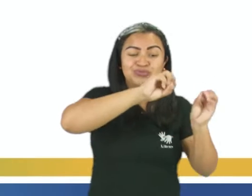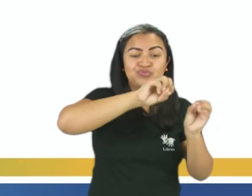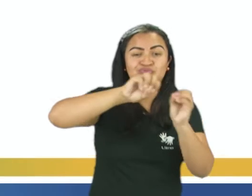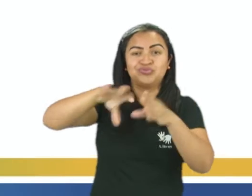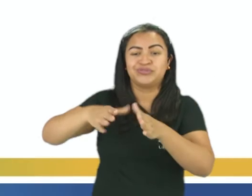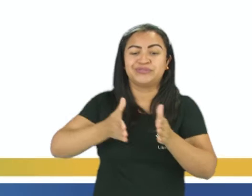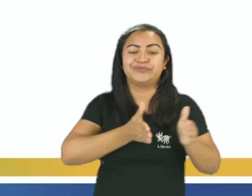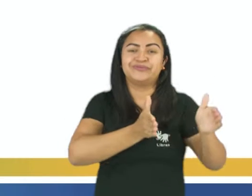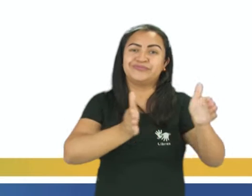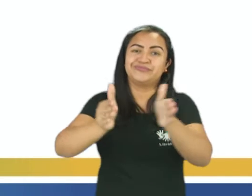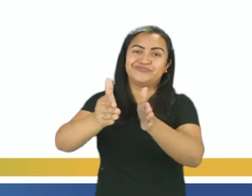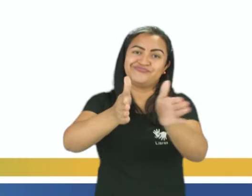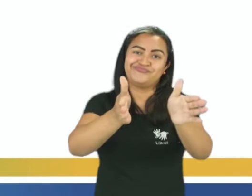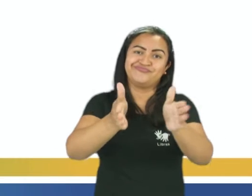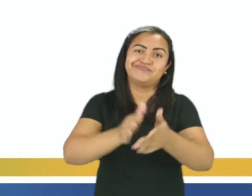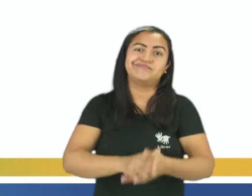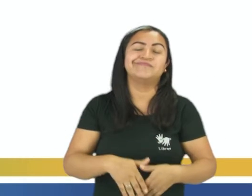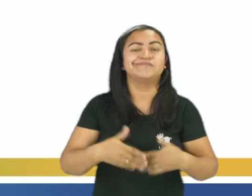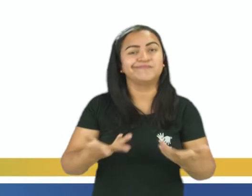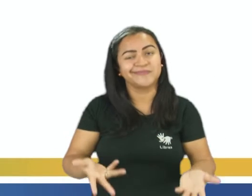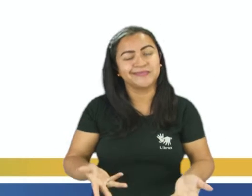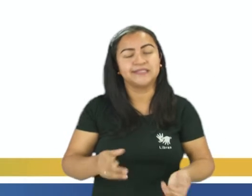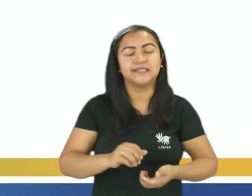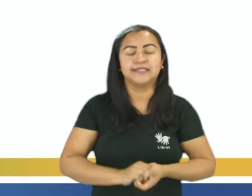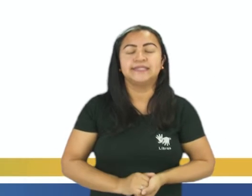nossos rios, né? Infelizmente, vamos lá.